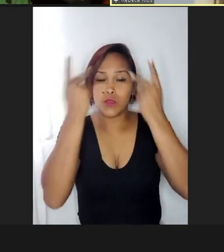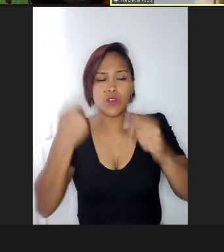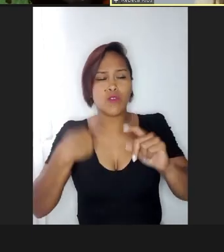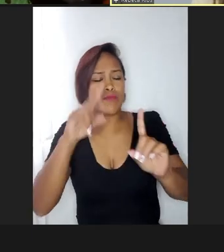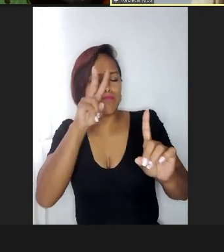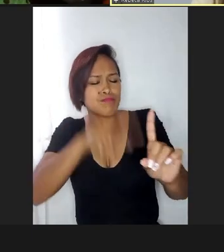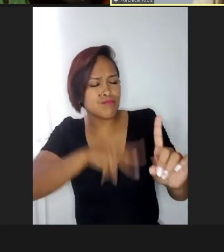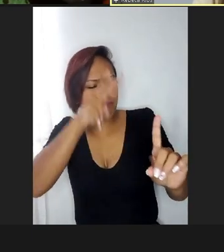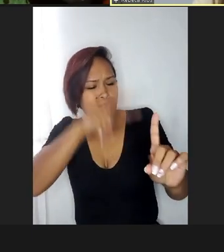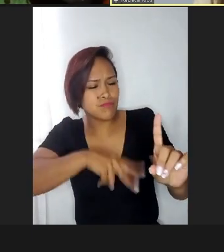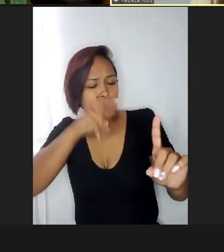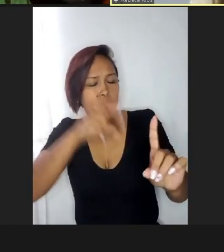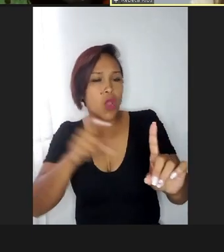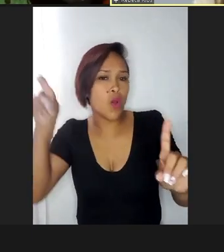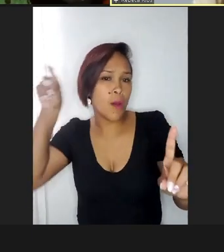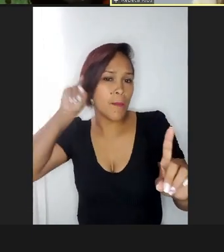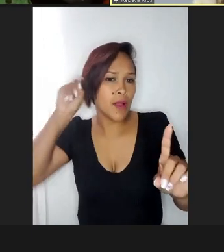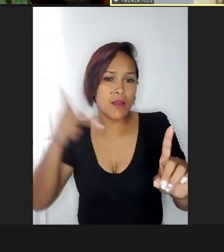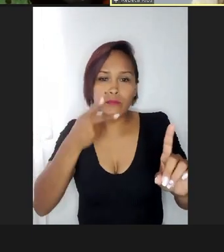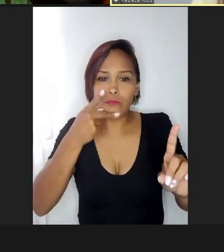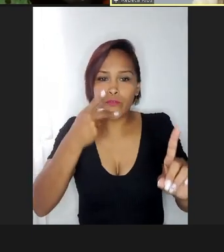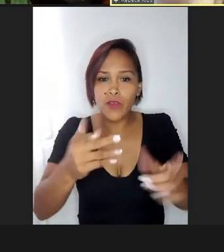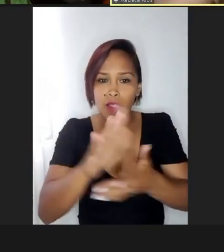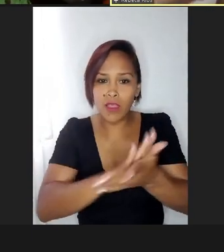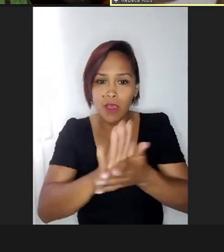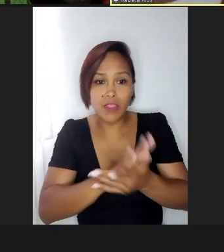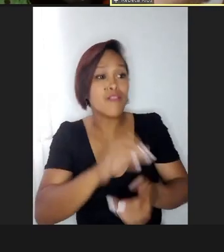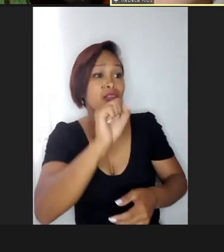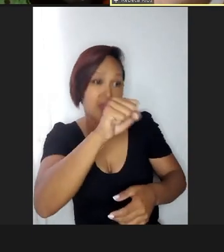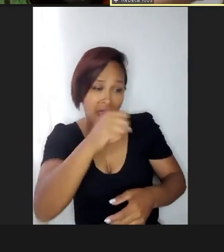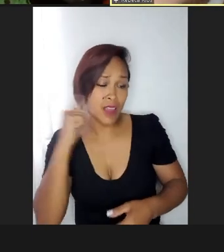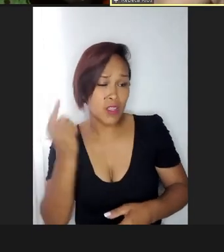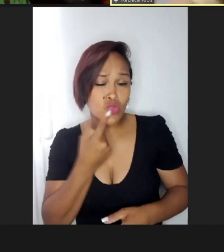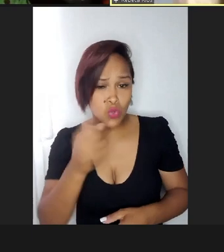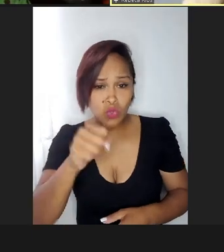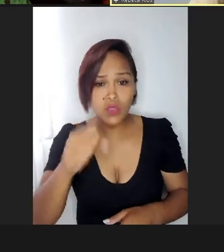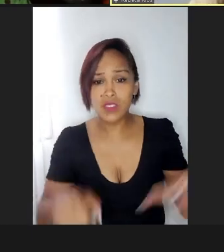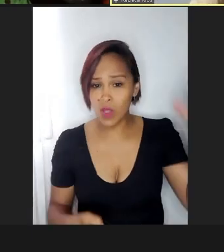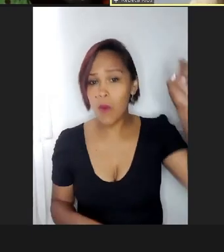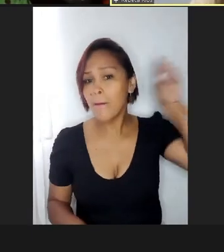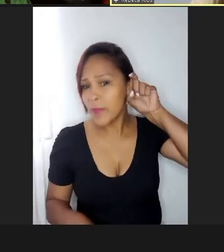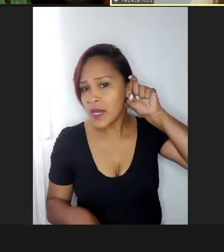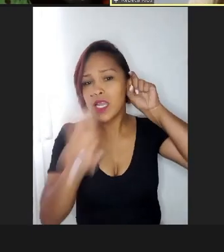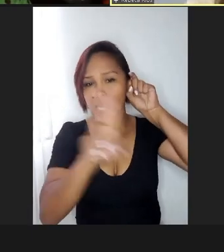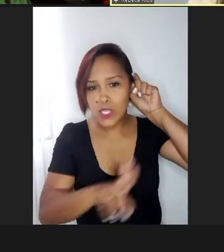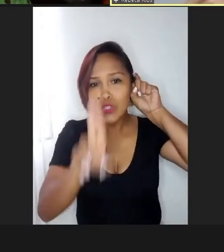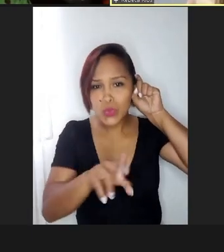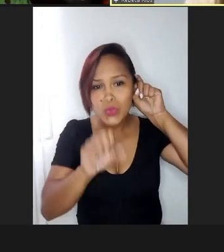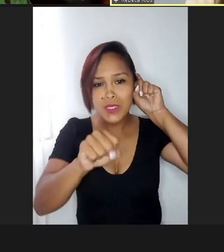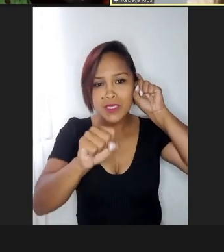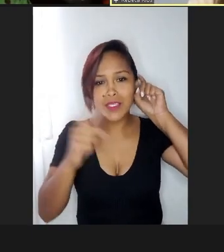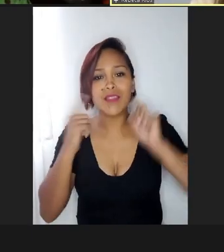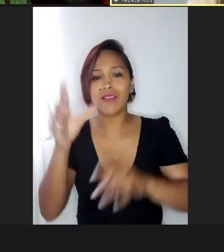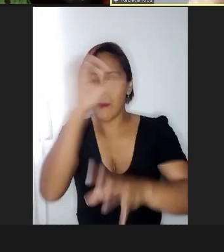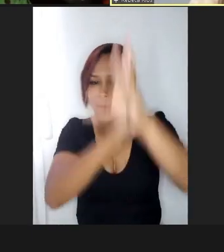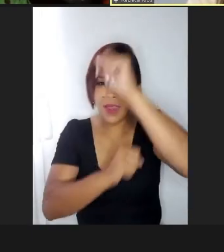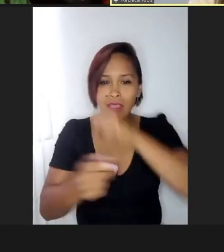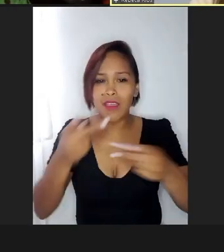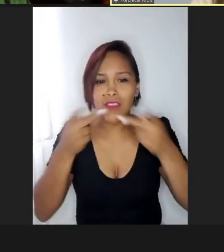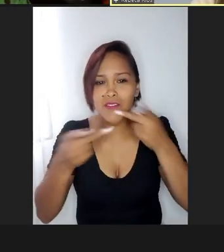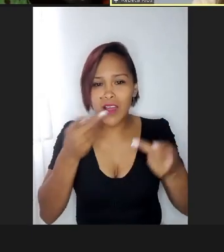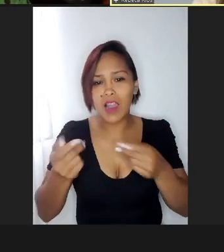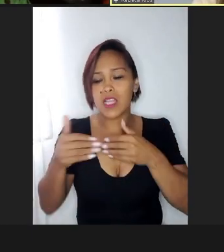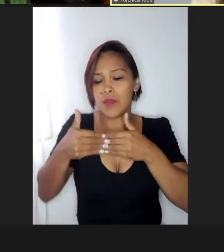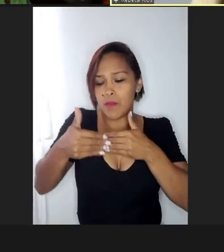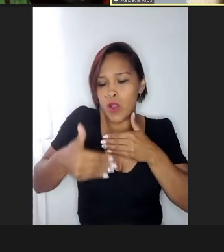o aparelho do João e não fala nada, aí eu olho e falo, ele é surdo, ele usa o aparelho, tá aprendendo a falar, estão aí, tratamento